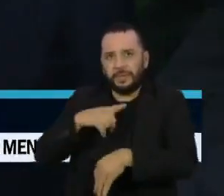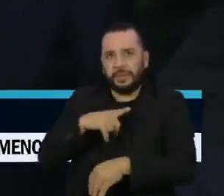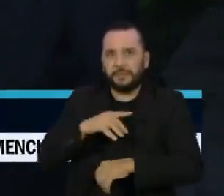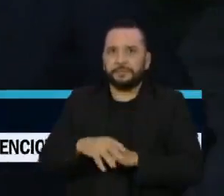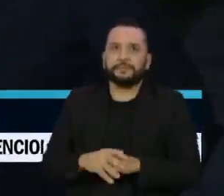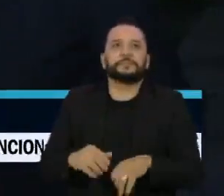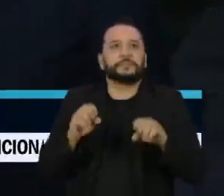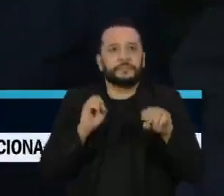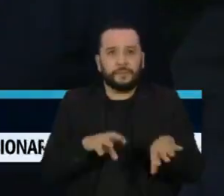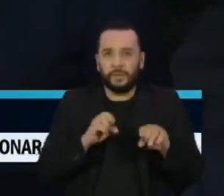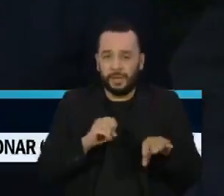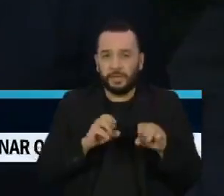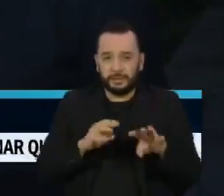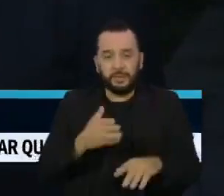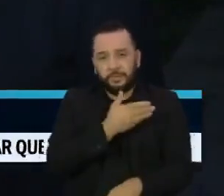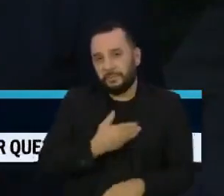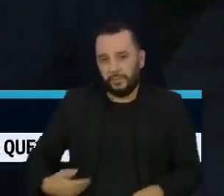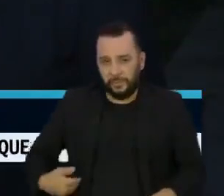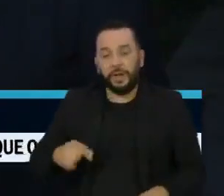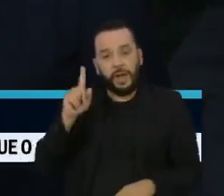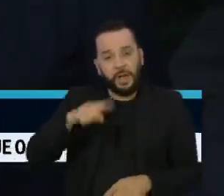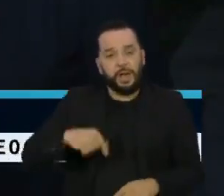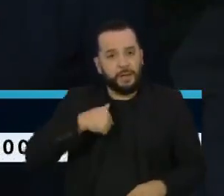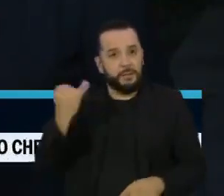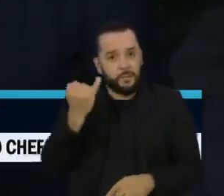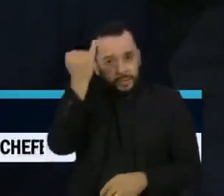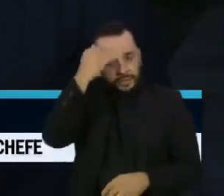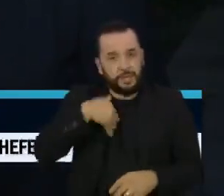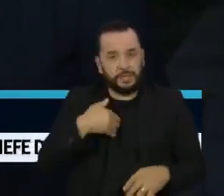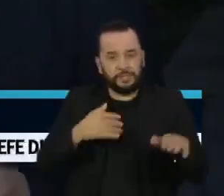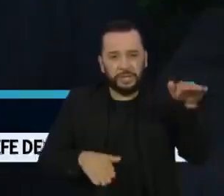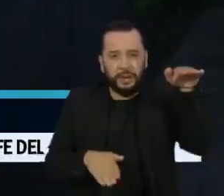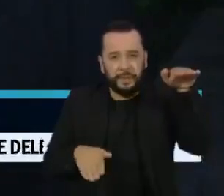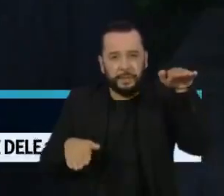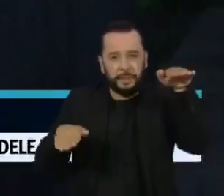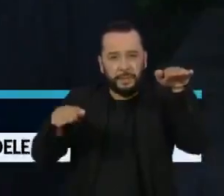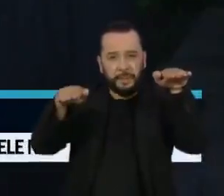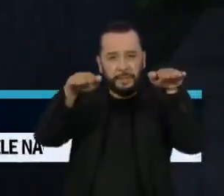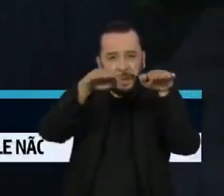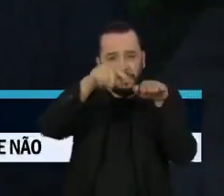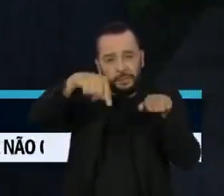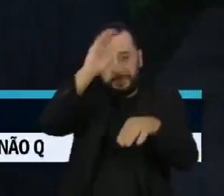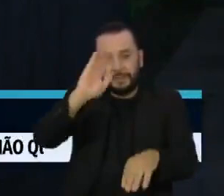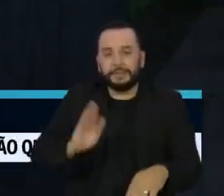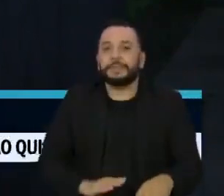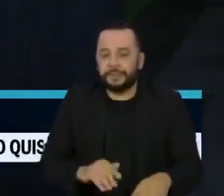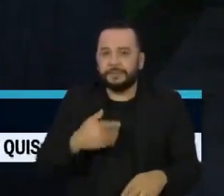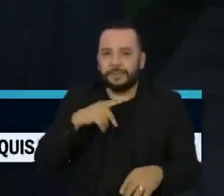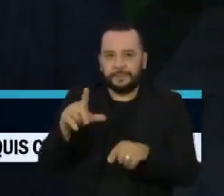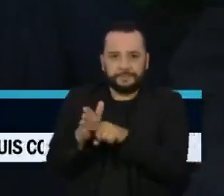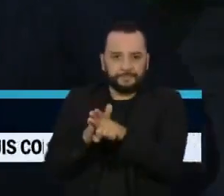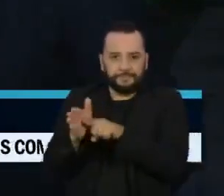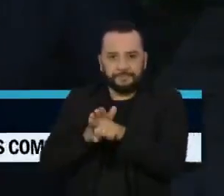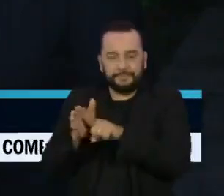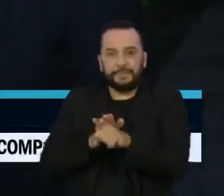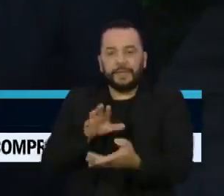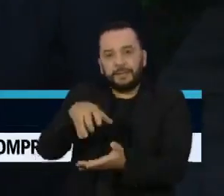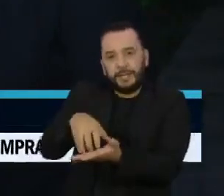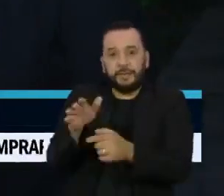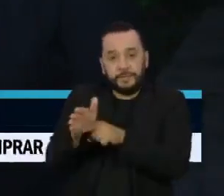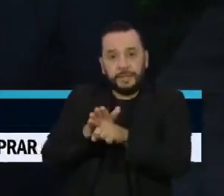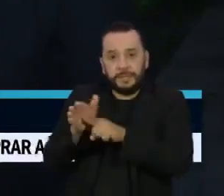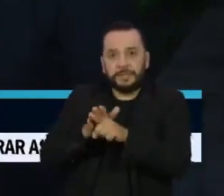eficazes para o combate às desigualdades sociais no Brasil. A conclusão é de um estudo do Centro de